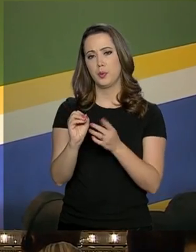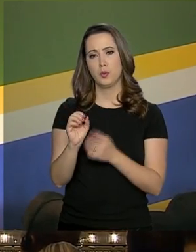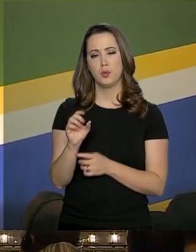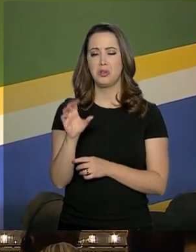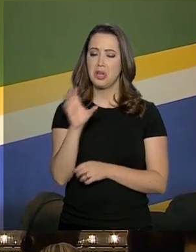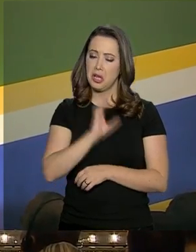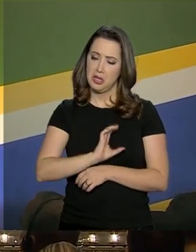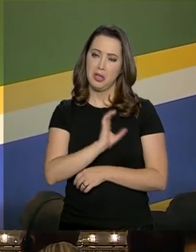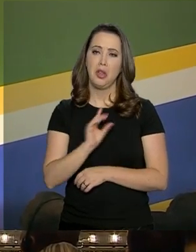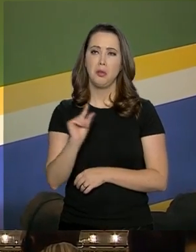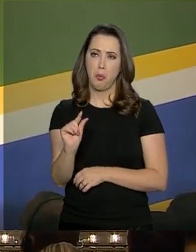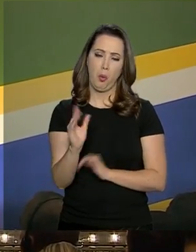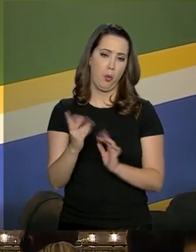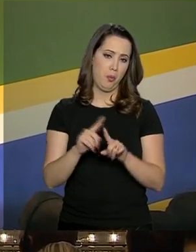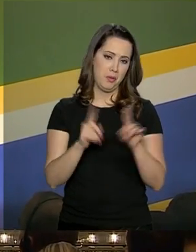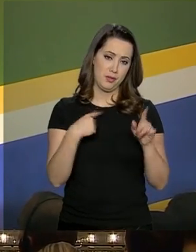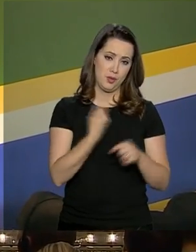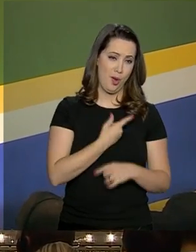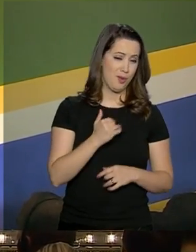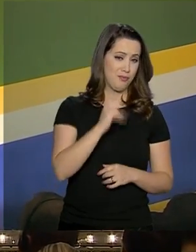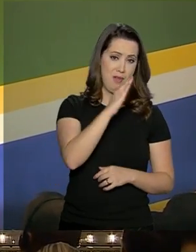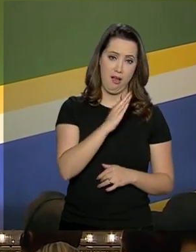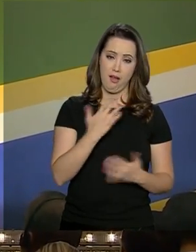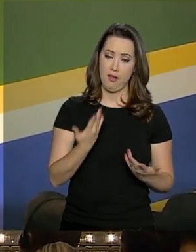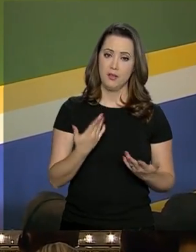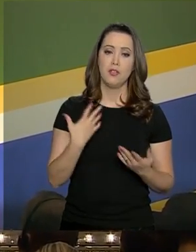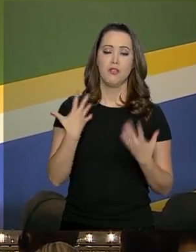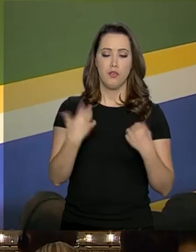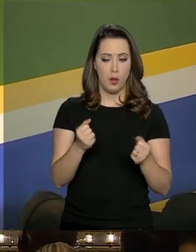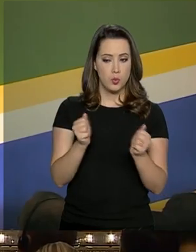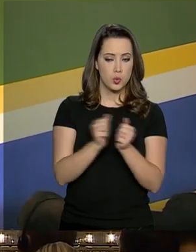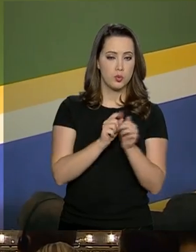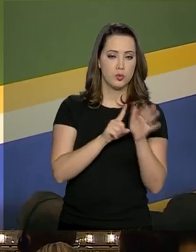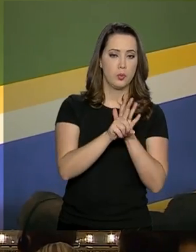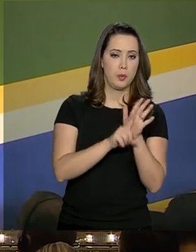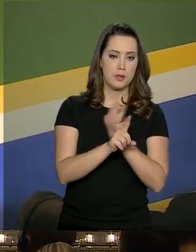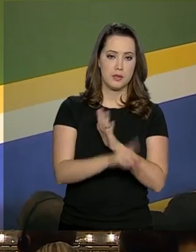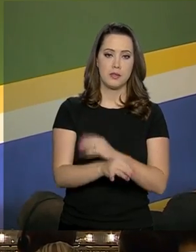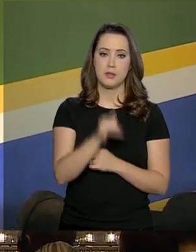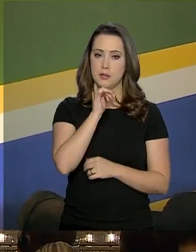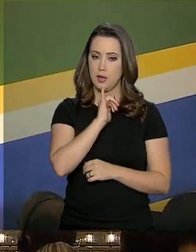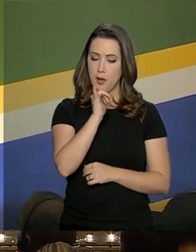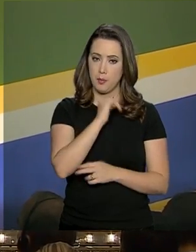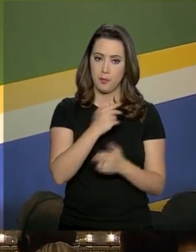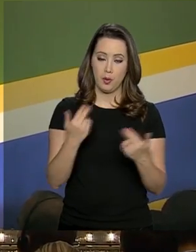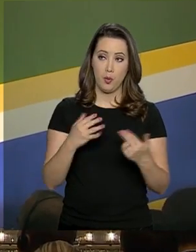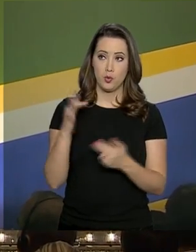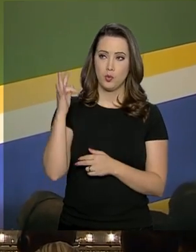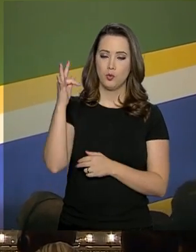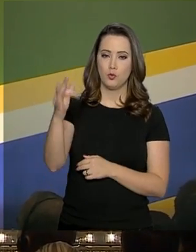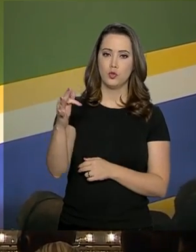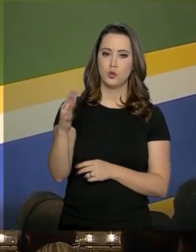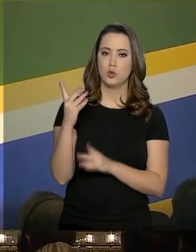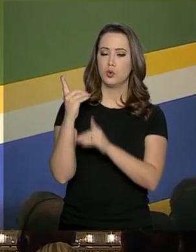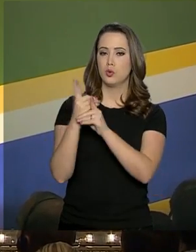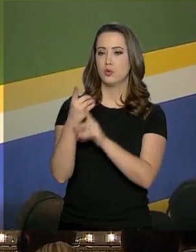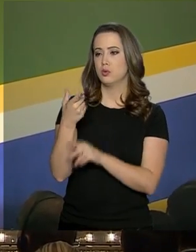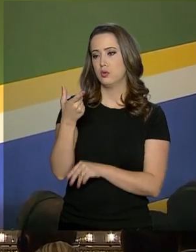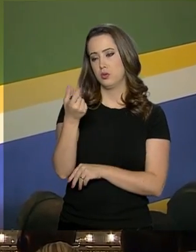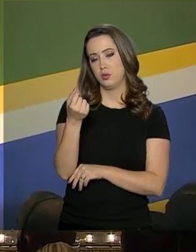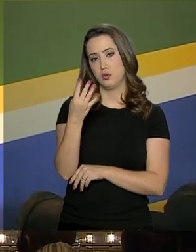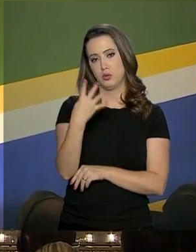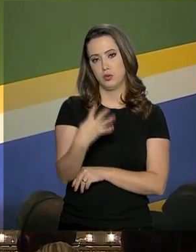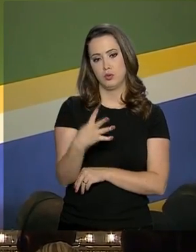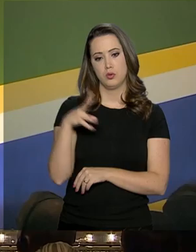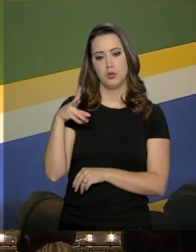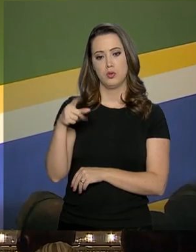de pesquisas nessa área, como, por exemplo, o material do futuro, que foi descoberto em 2004, agora, há pouco tempo,